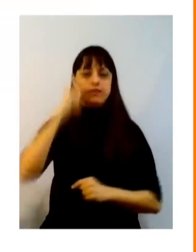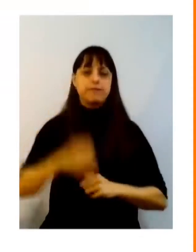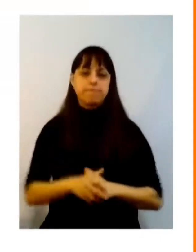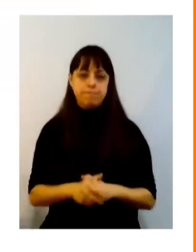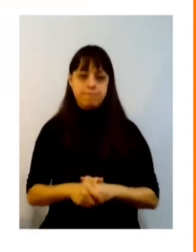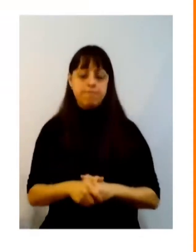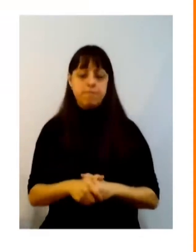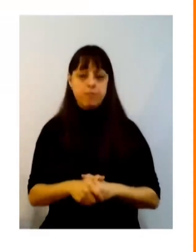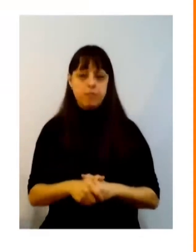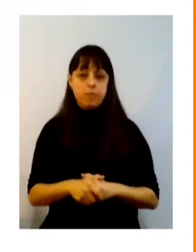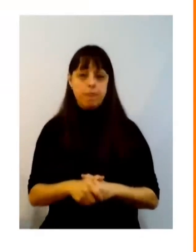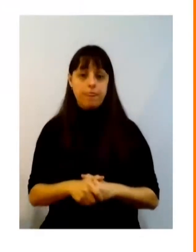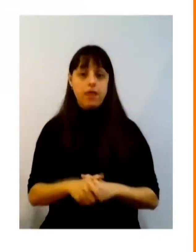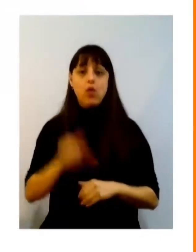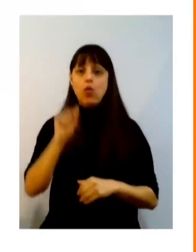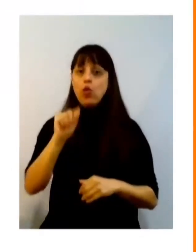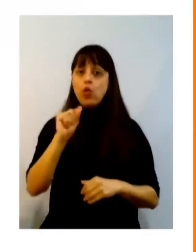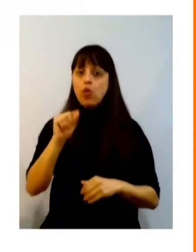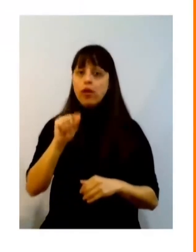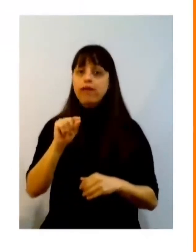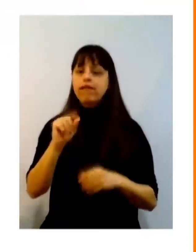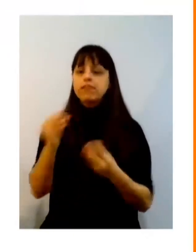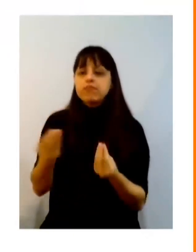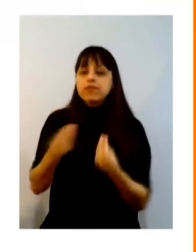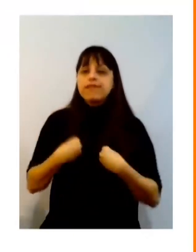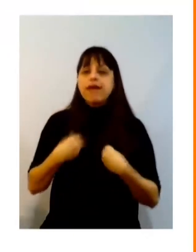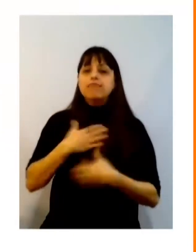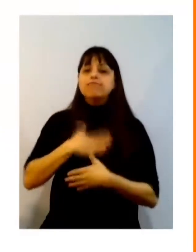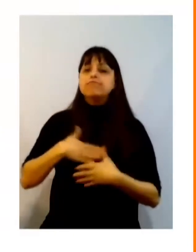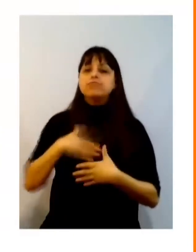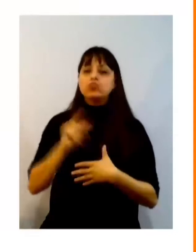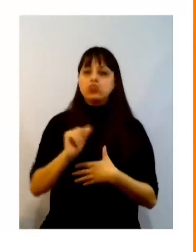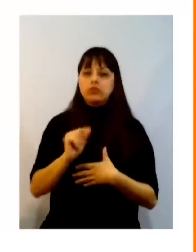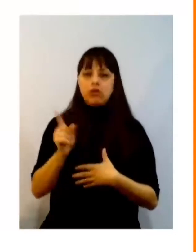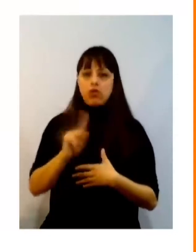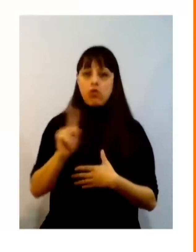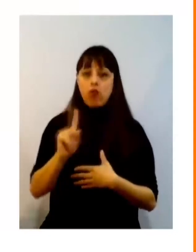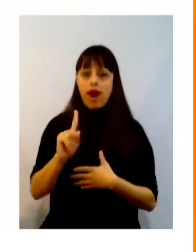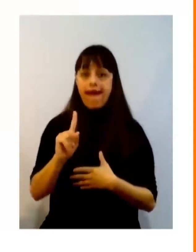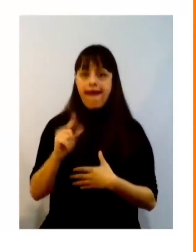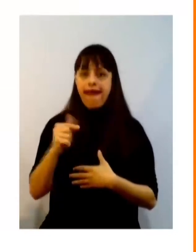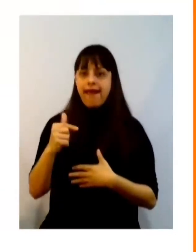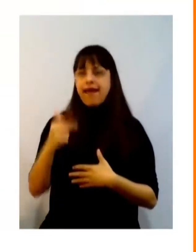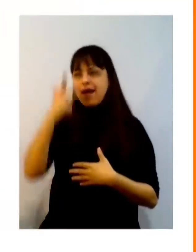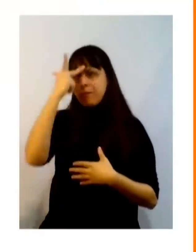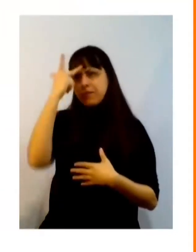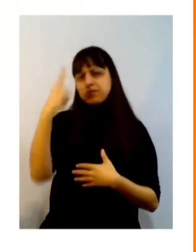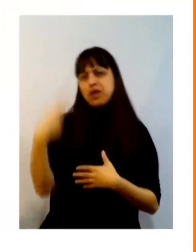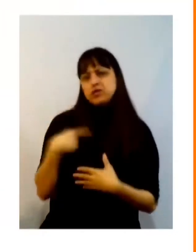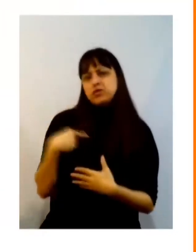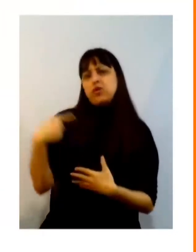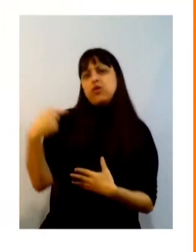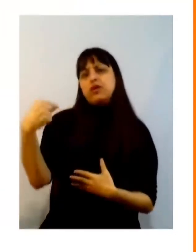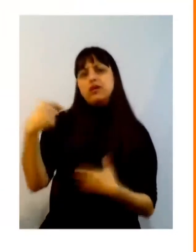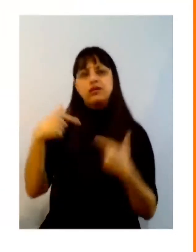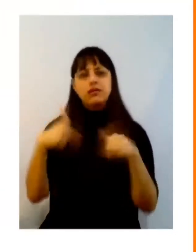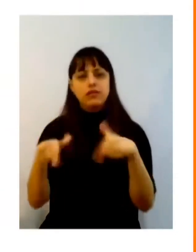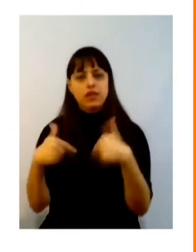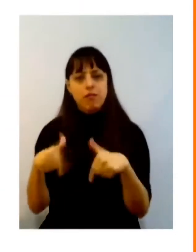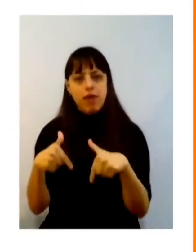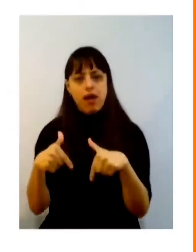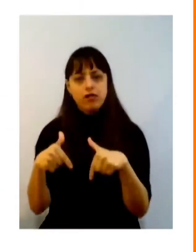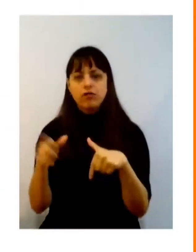dessa jornada é eu não ter sido escolhida por um trabalho eu escolher um trabalho eu viver de propósito eu acho